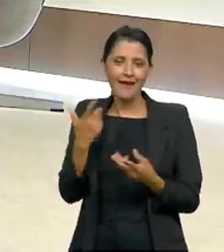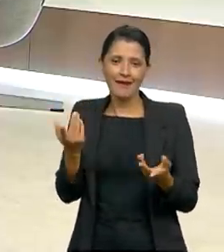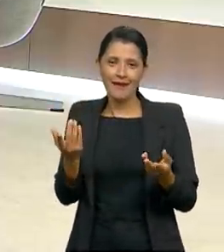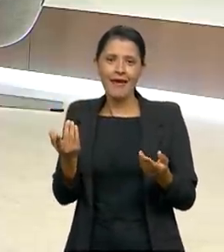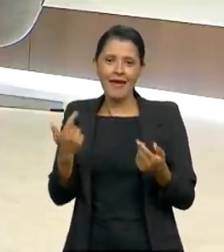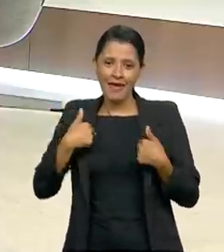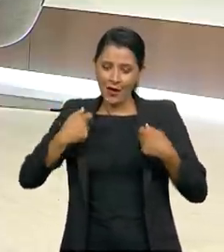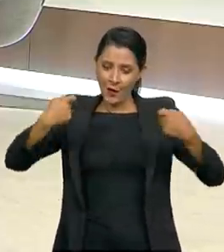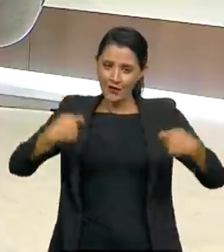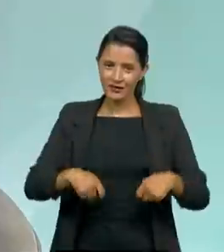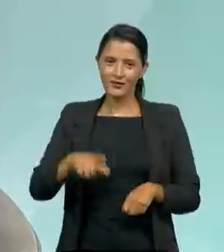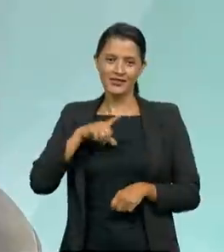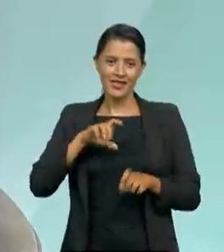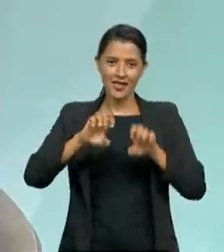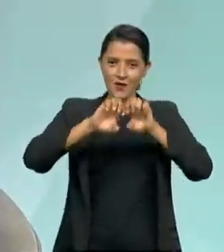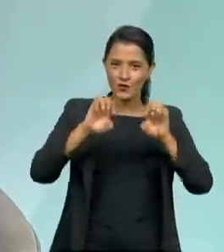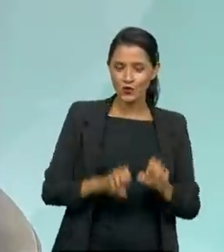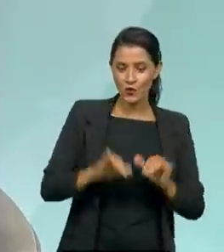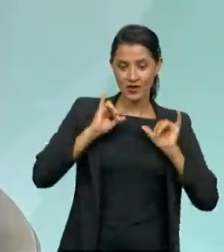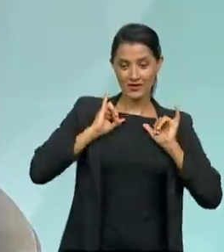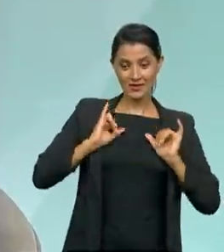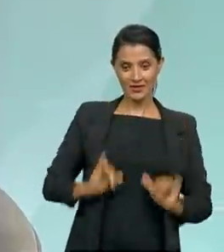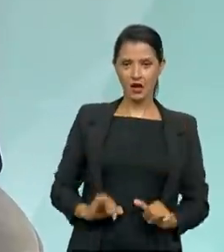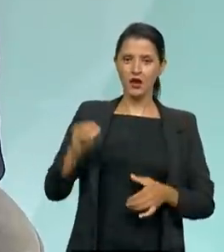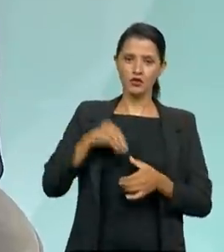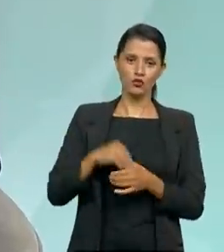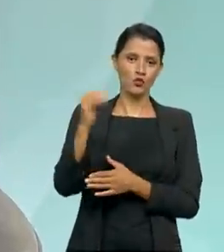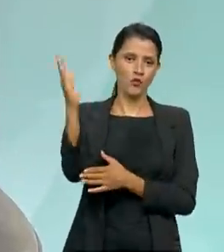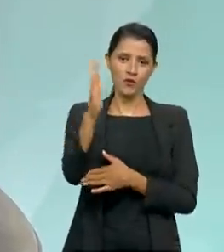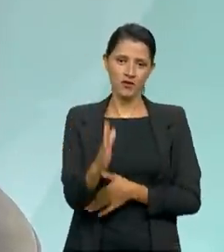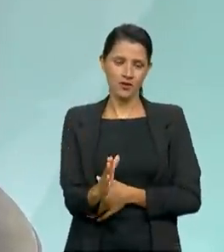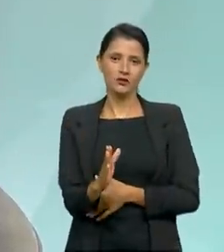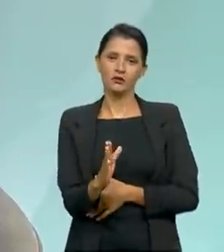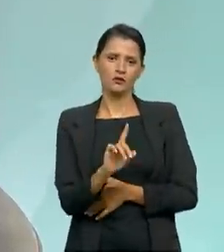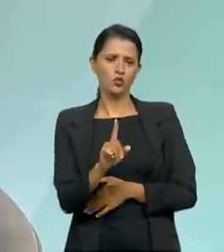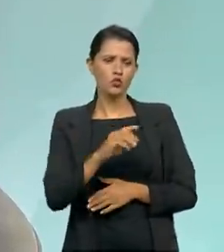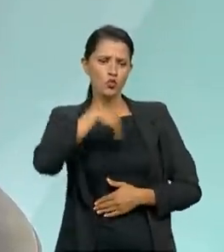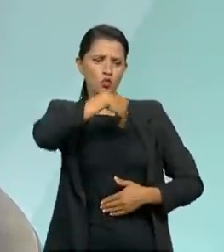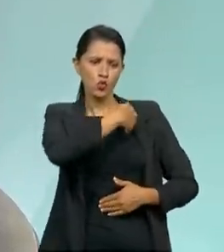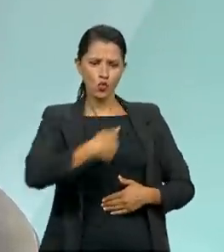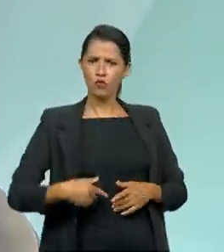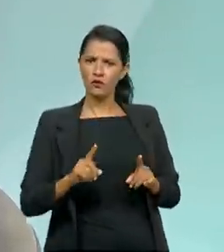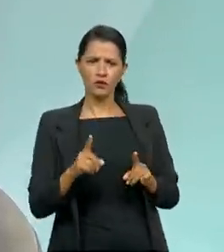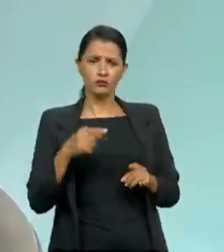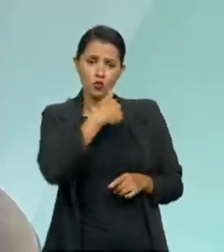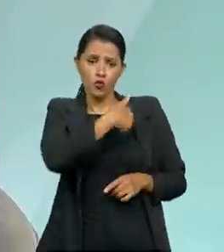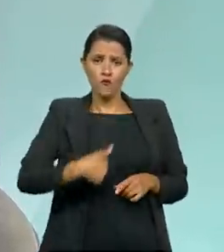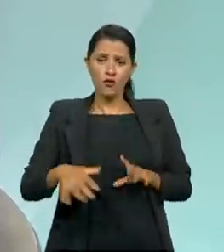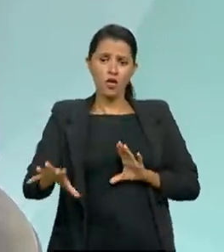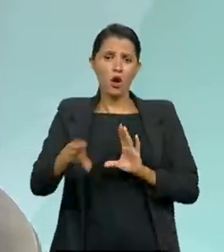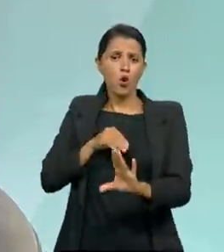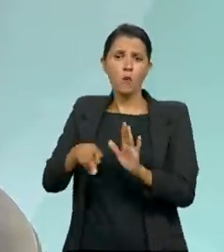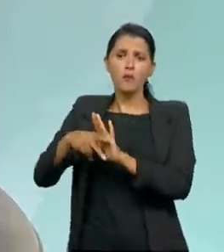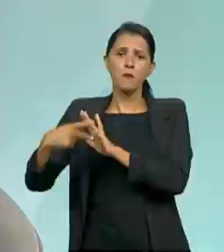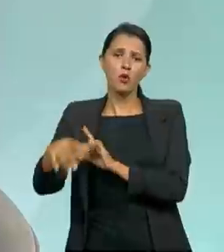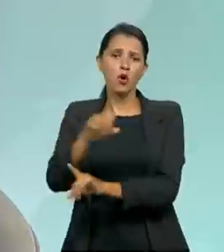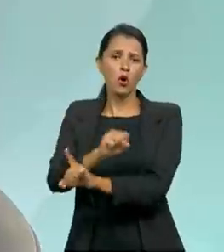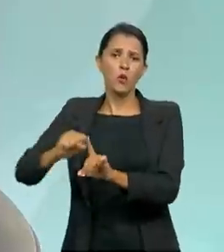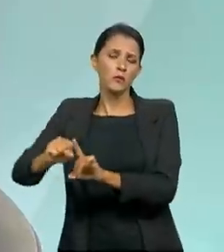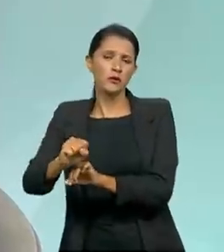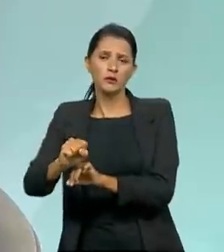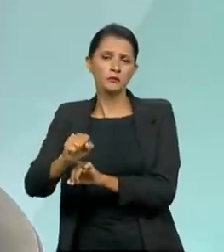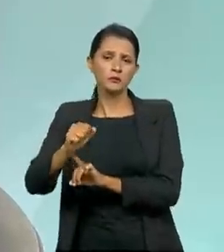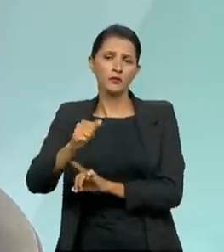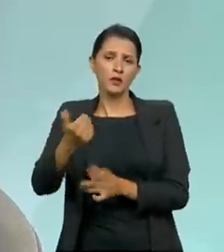Eu tenho que ter uma estrutura de integridade do país, não do governo, porque o governo, ele é um extrato da sociedade. É um ente, né? É um ente. A